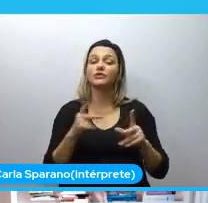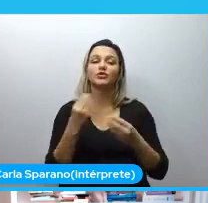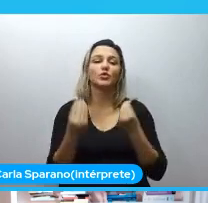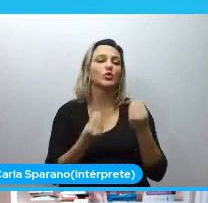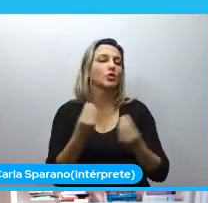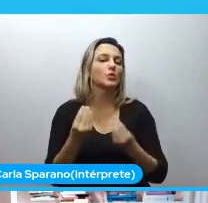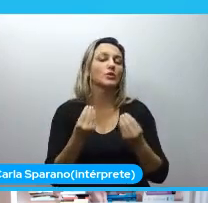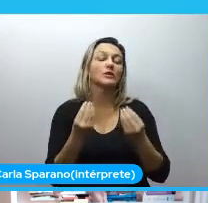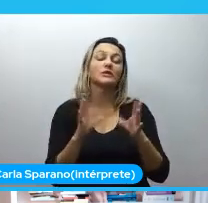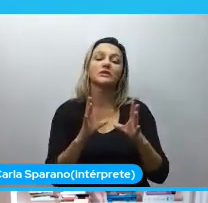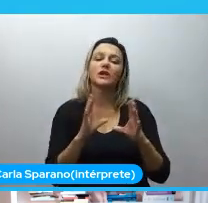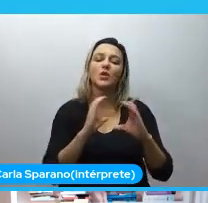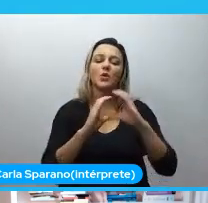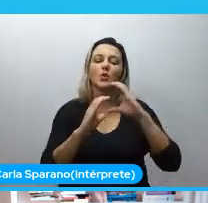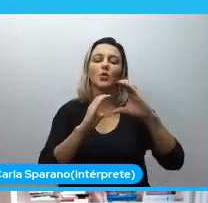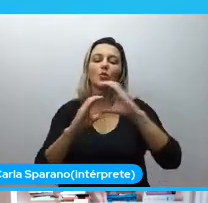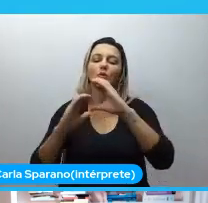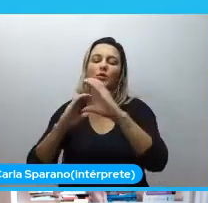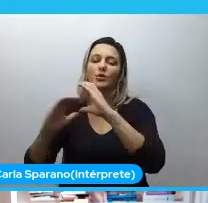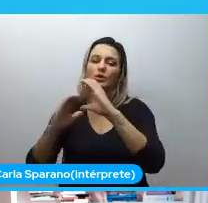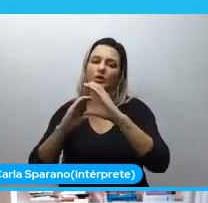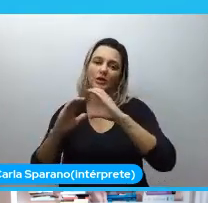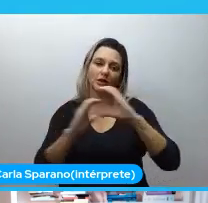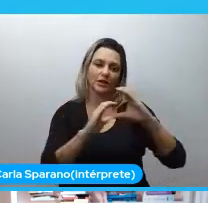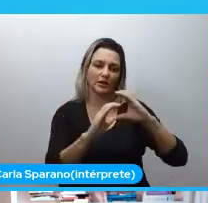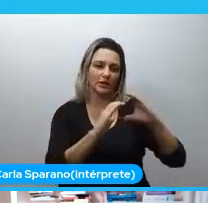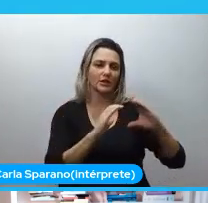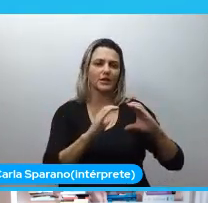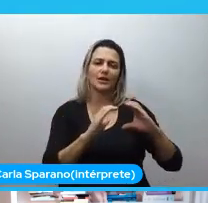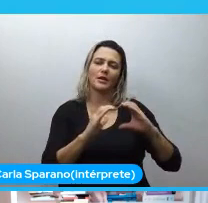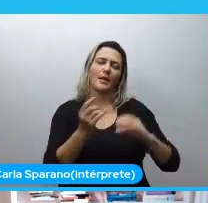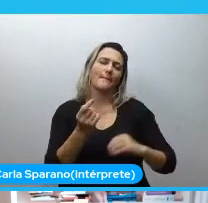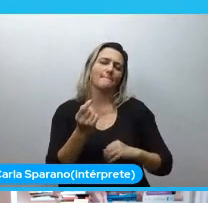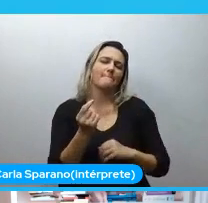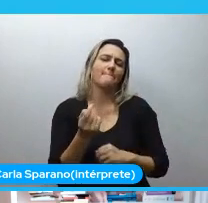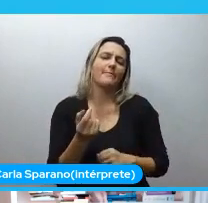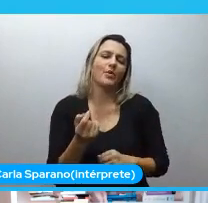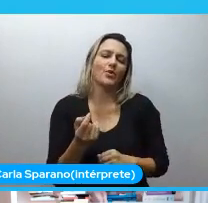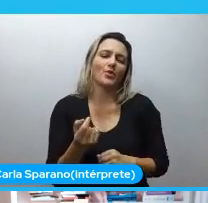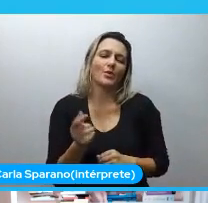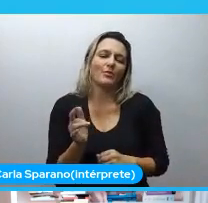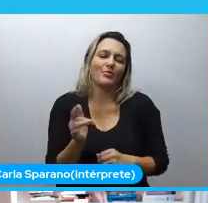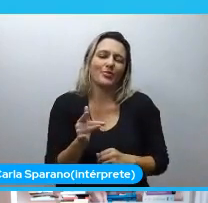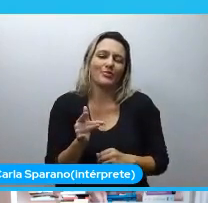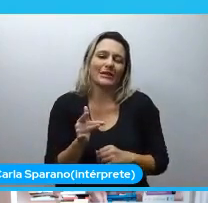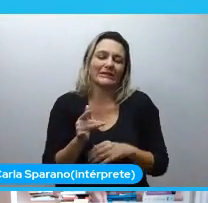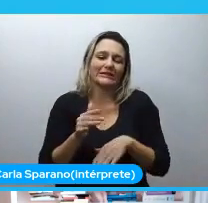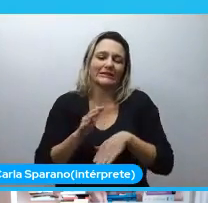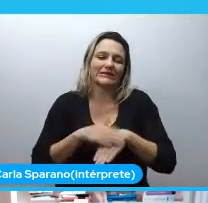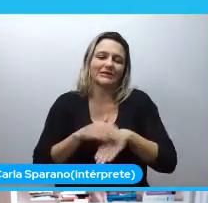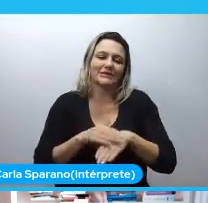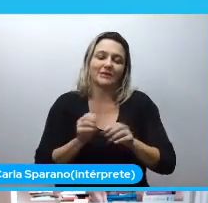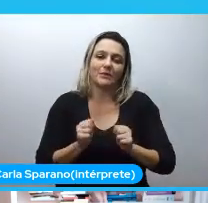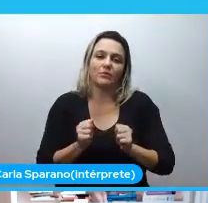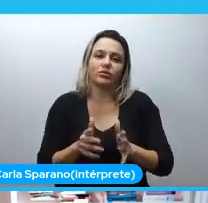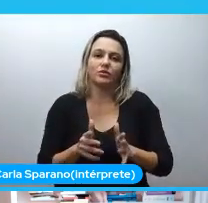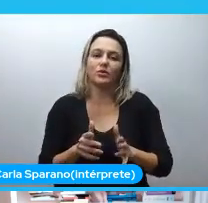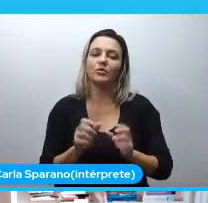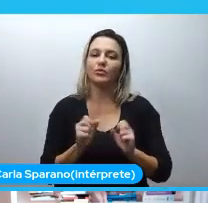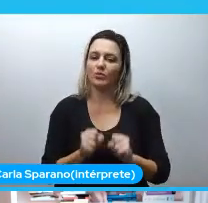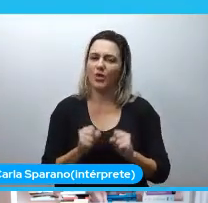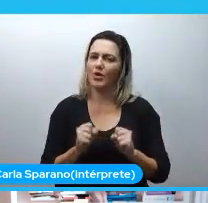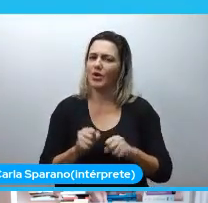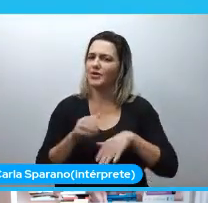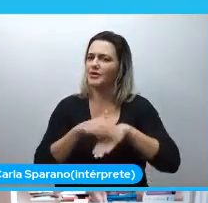e a gente está falando sobre várias pequenas atitudes várias pequenas iniciativas várias pequenas coisas que você pode fazer